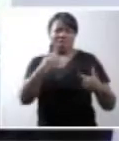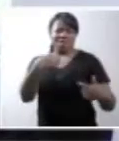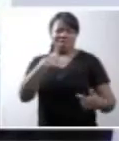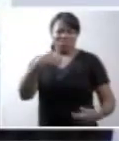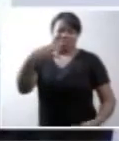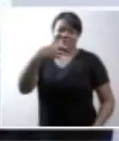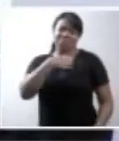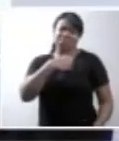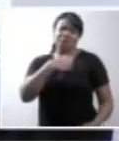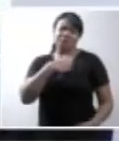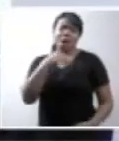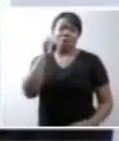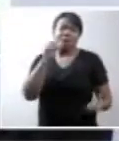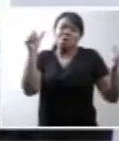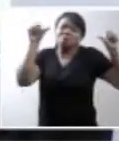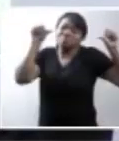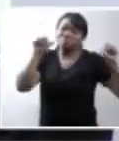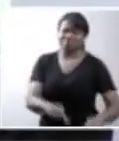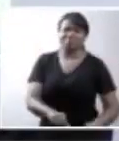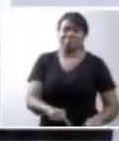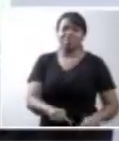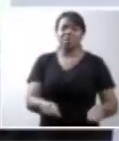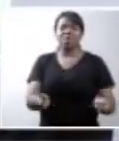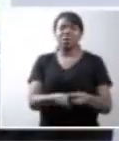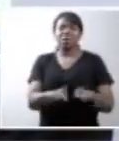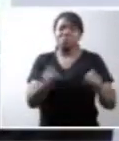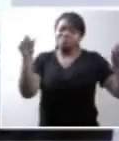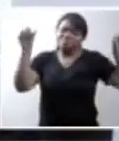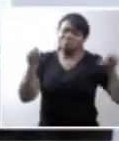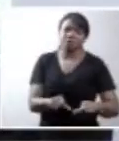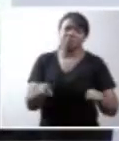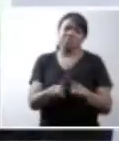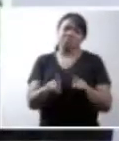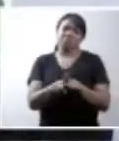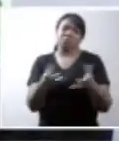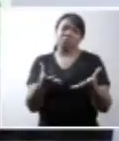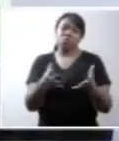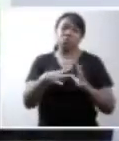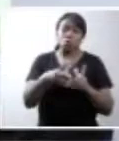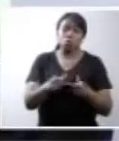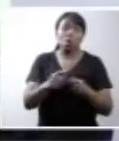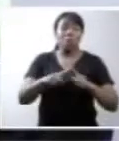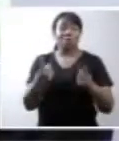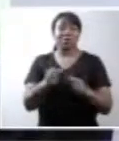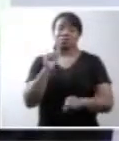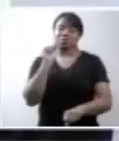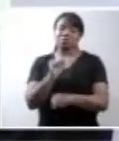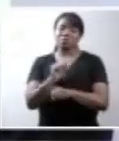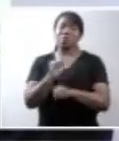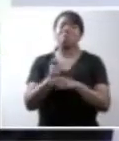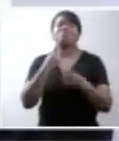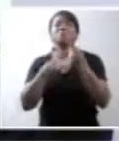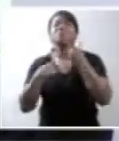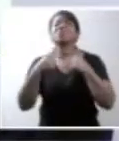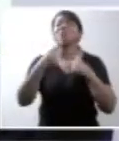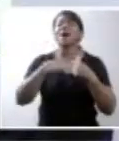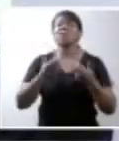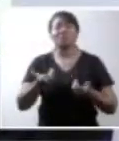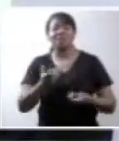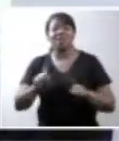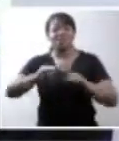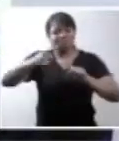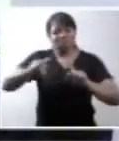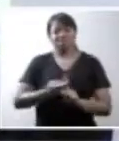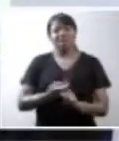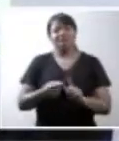mulher do mundo. Foram os piores momentos do mundo. É que ele foi esperado, desejado, amado,